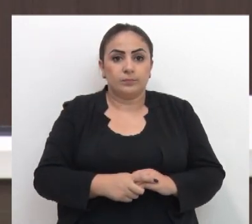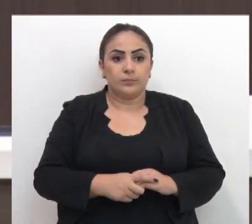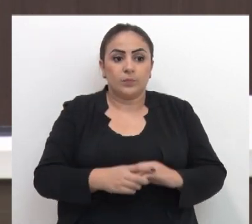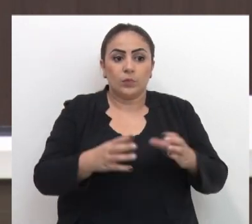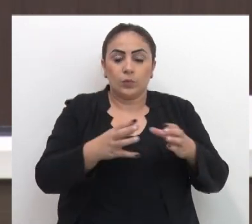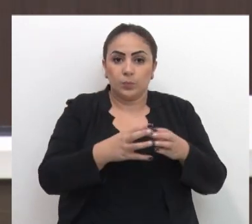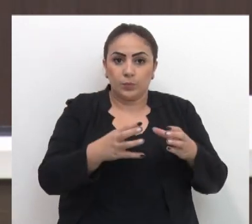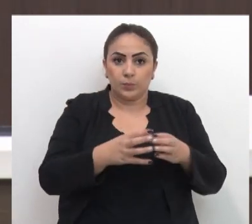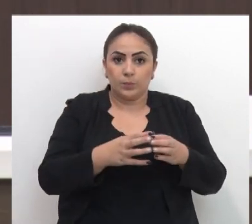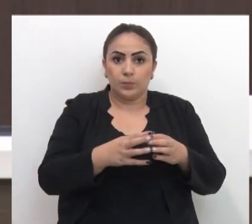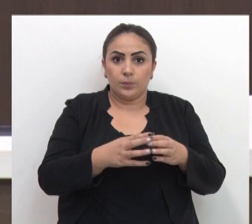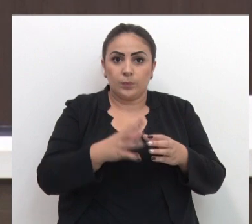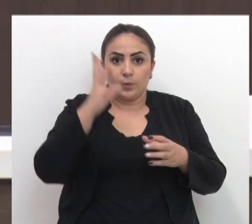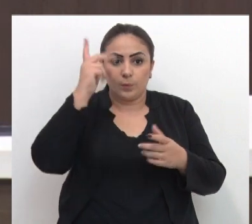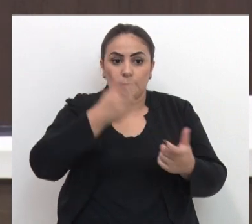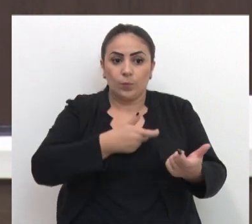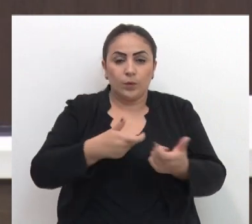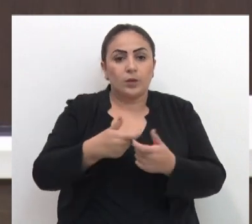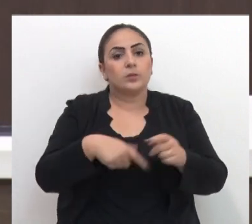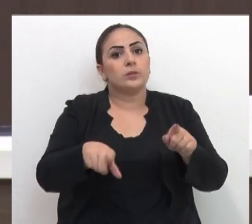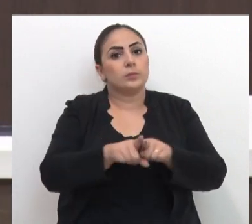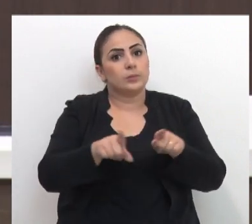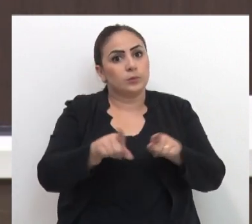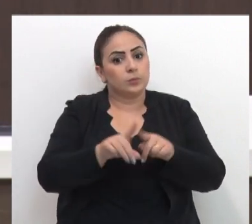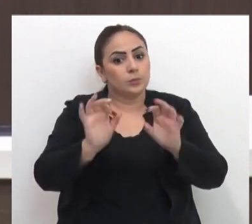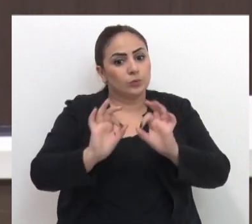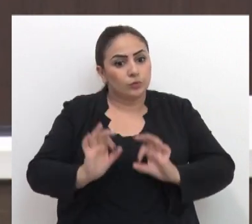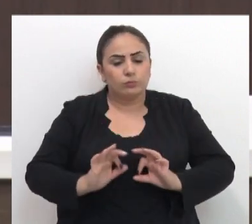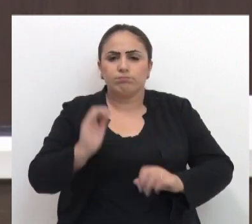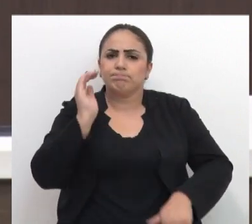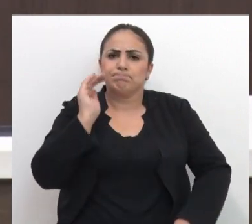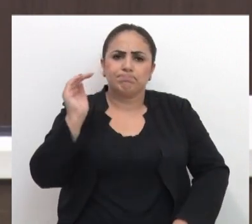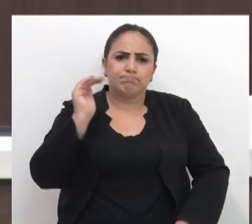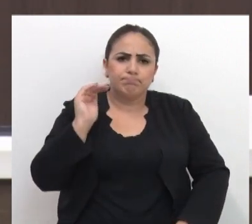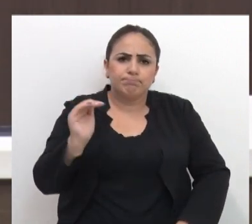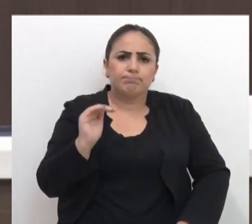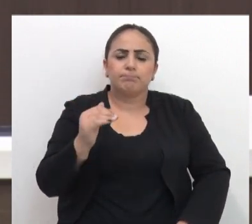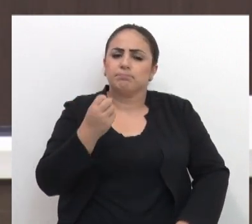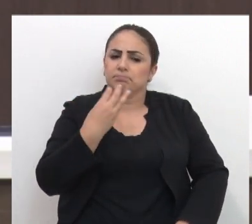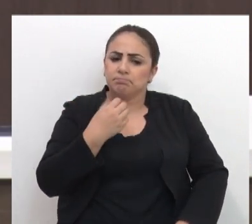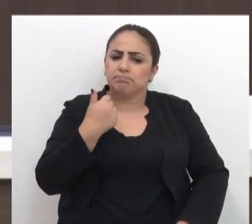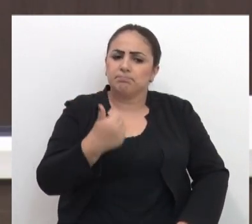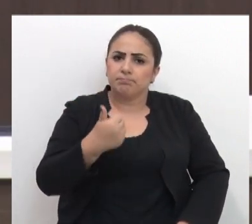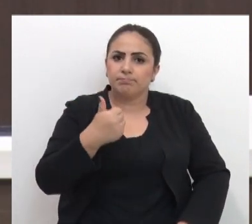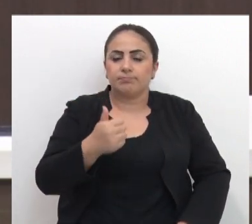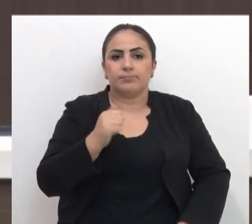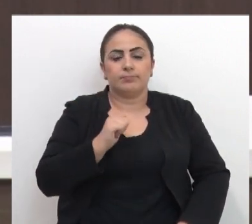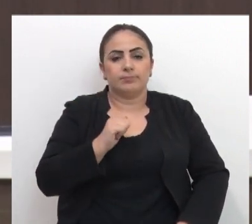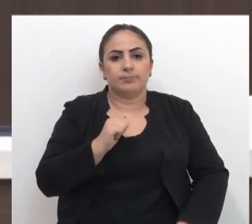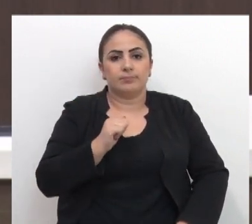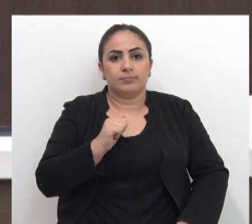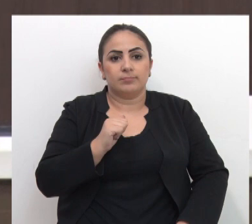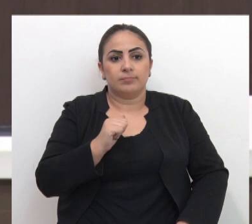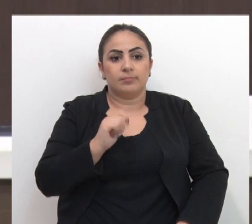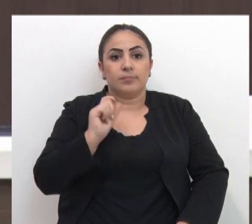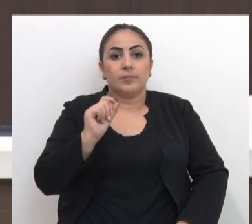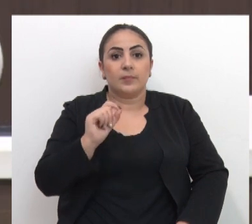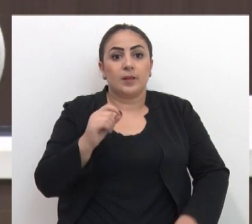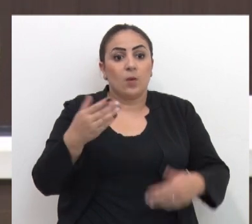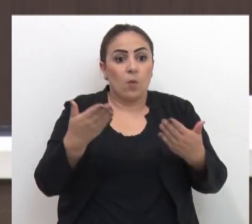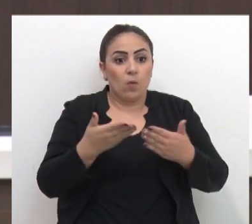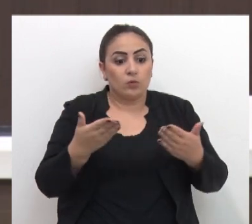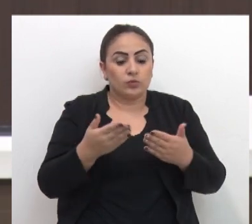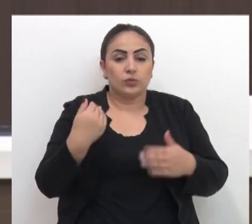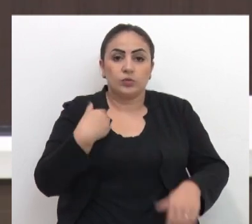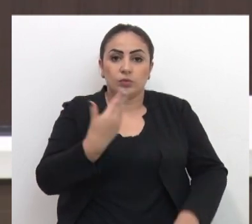Corpo de Bombeiros. e é um projeto tranquilo, é um projeto simpático, onde